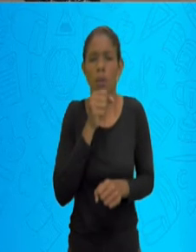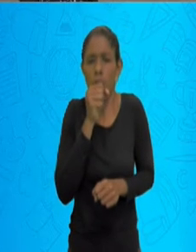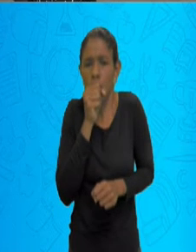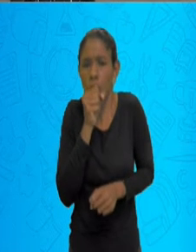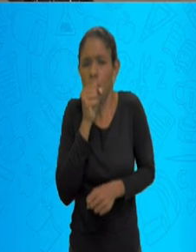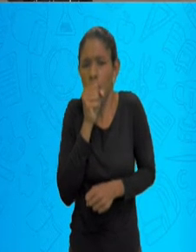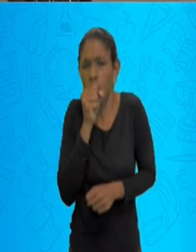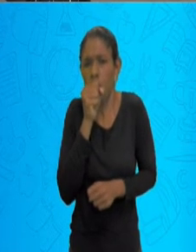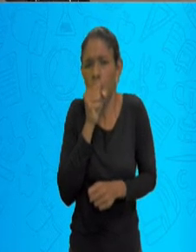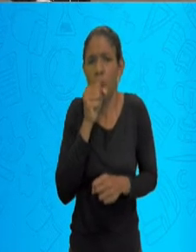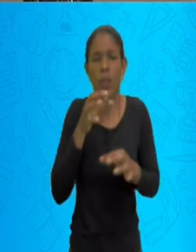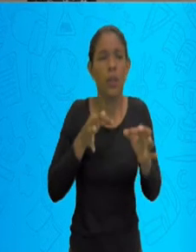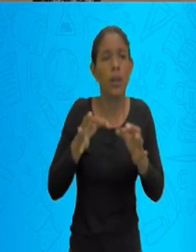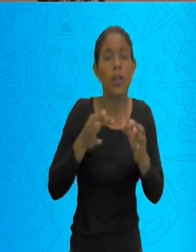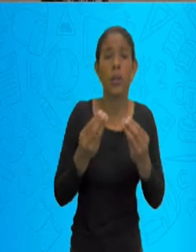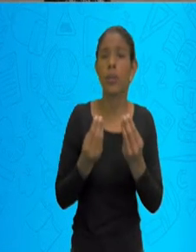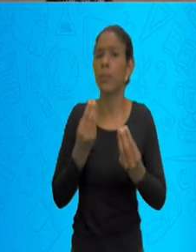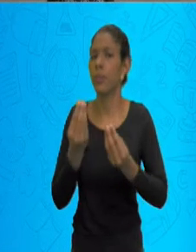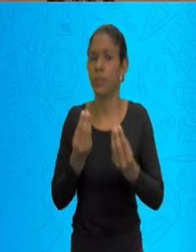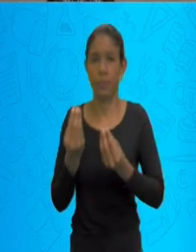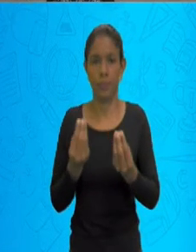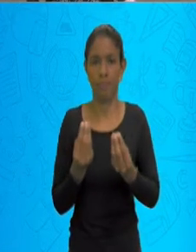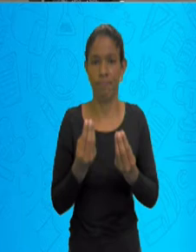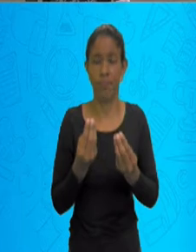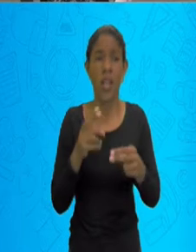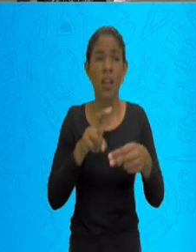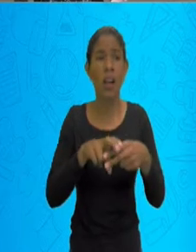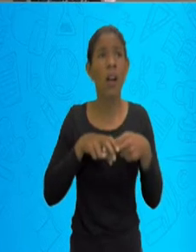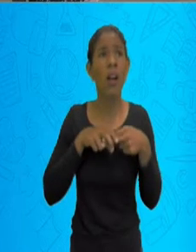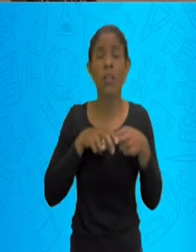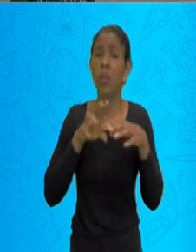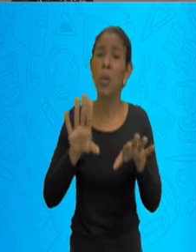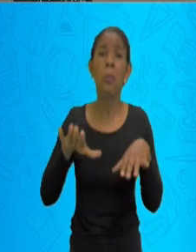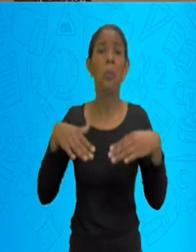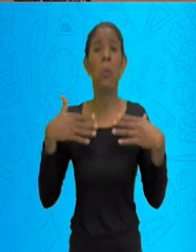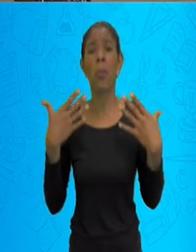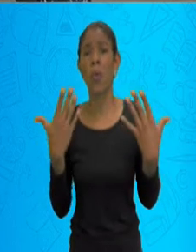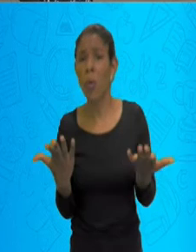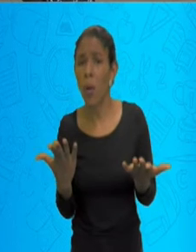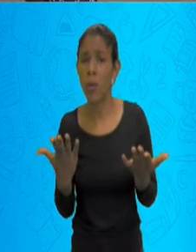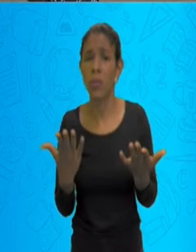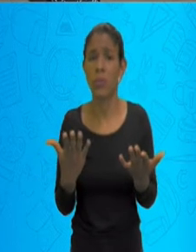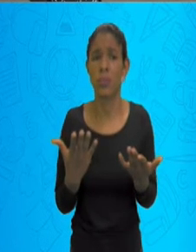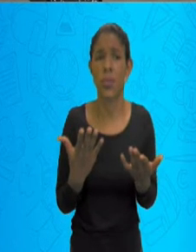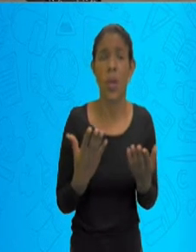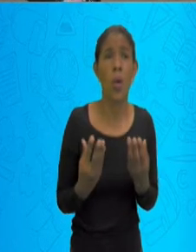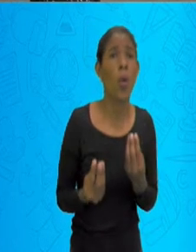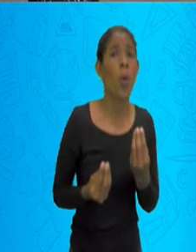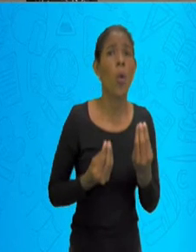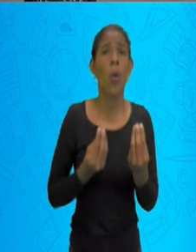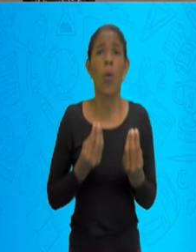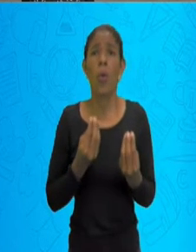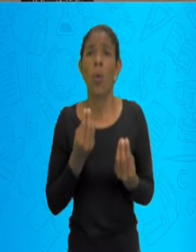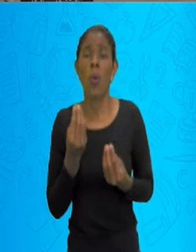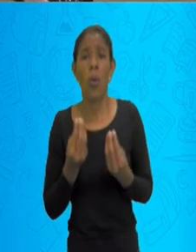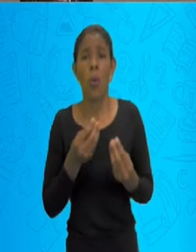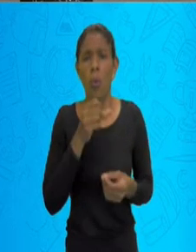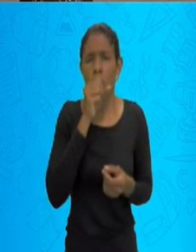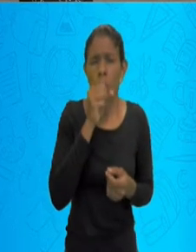fico tossindo? O que causa essa tosse? Quais são as formas que a gente tem ali que vai